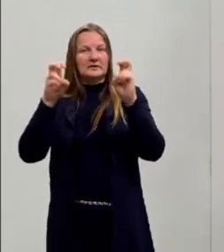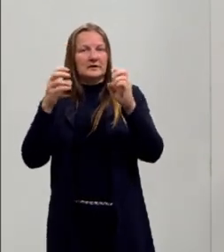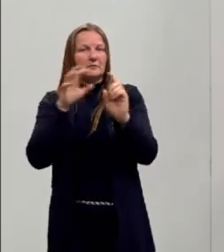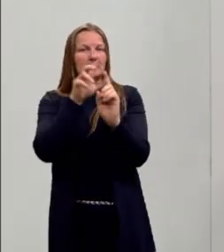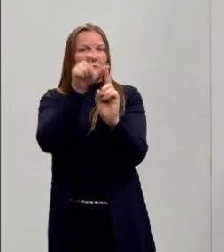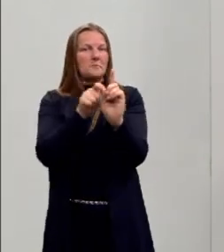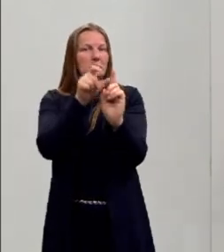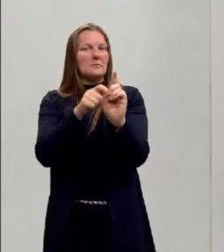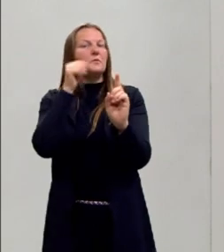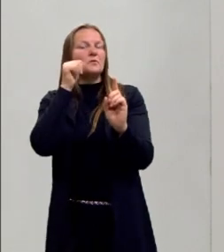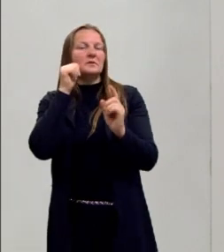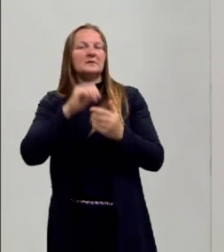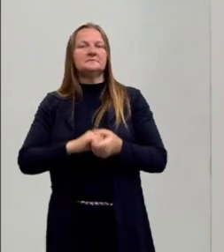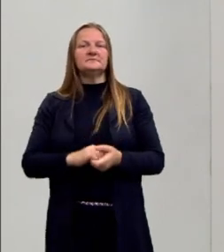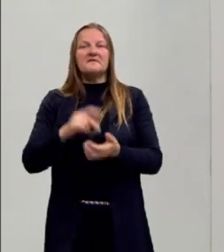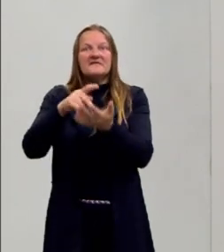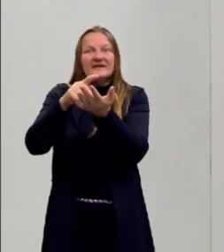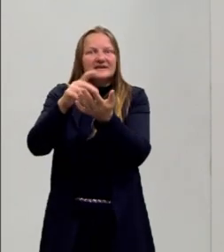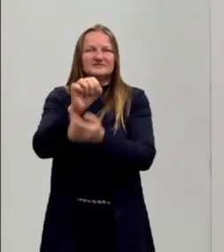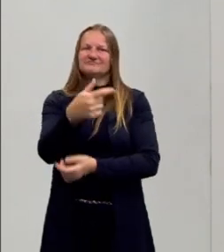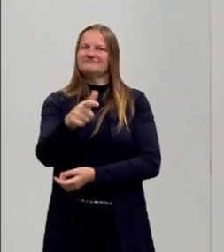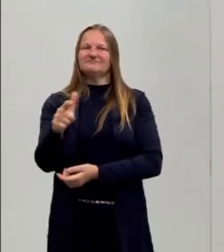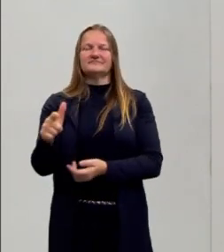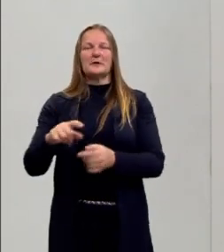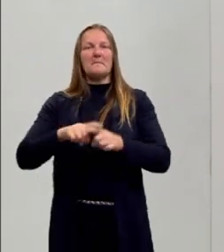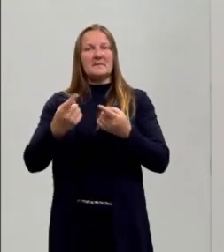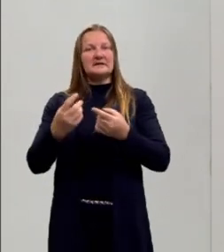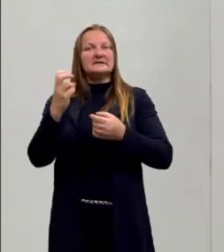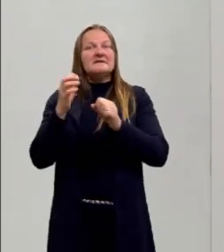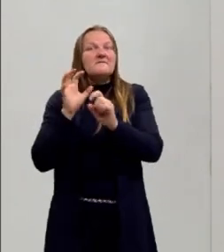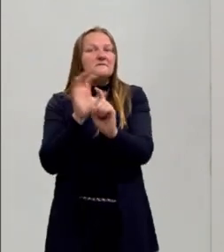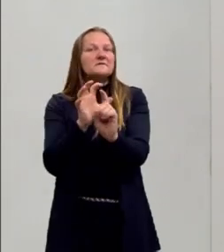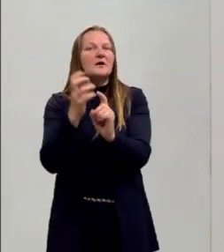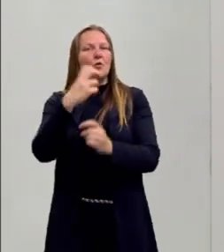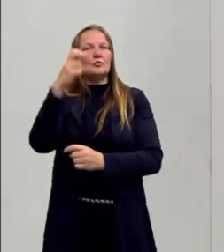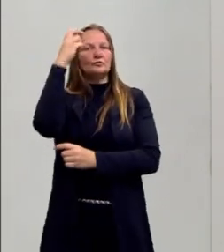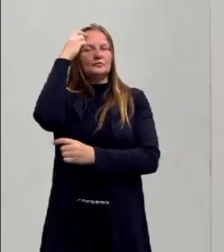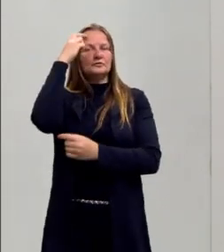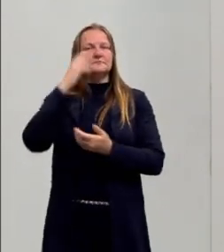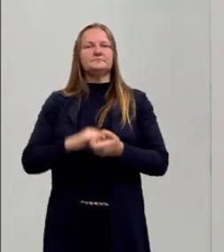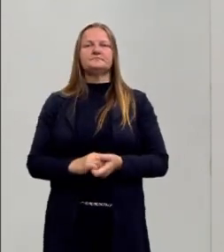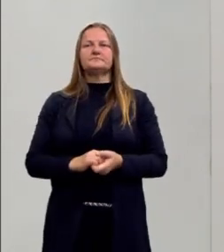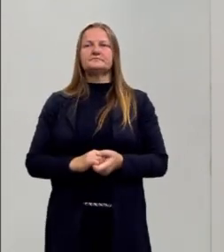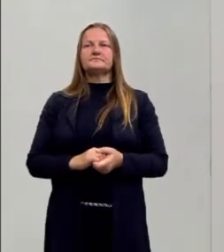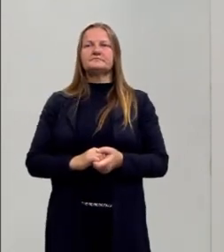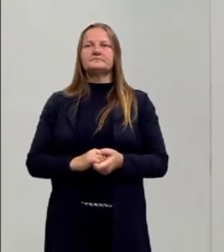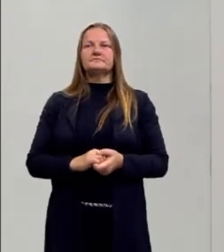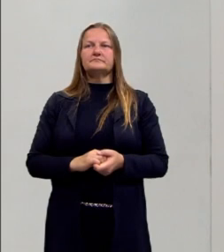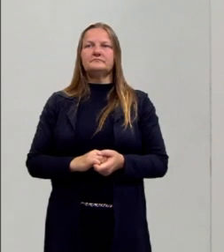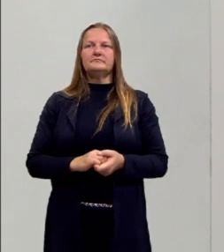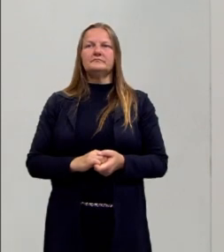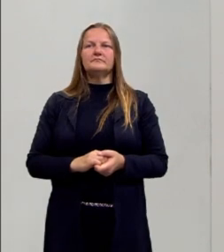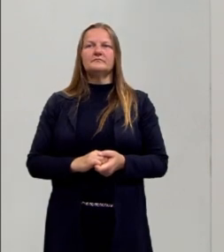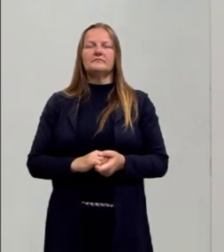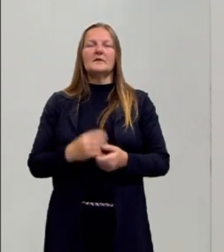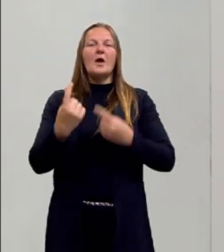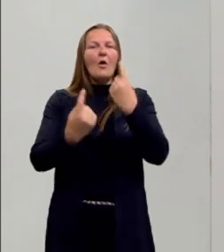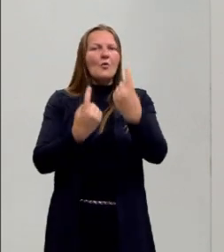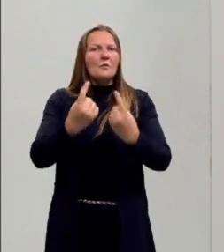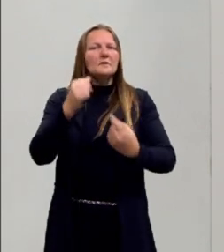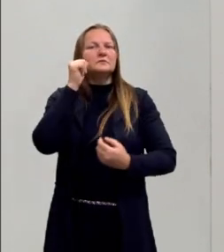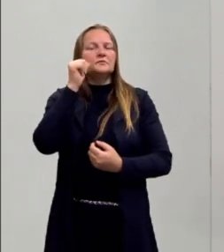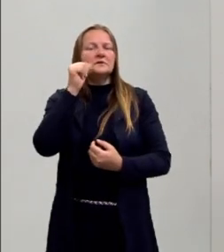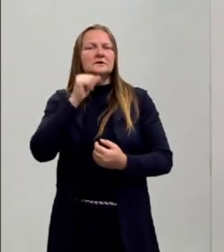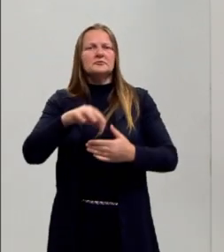que não são verdadeiras, mas que tiveram força na cultura. A gente não vai falar só disso, então. A gente vai falar de algumas mulheres